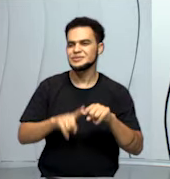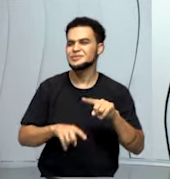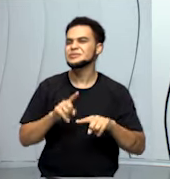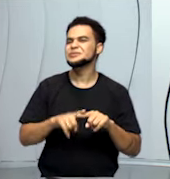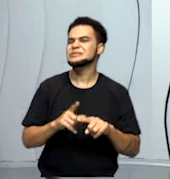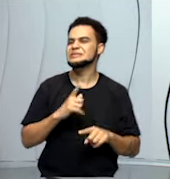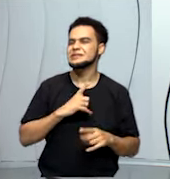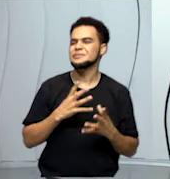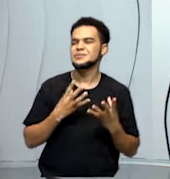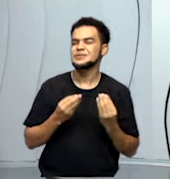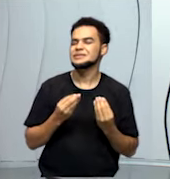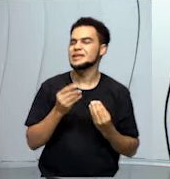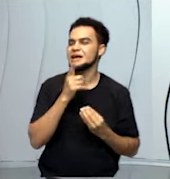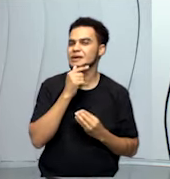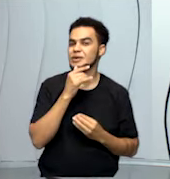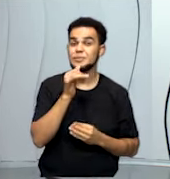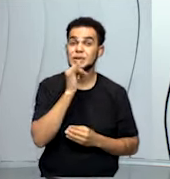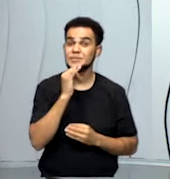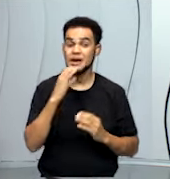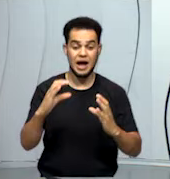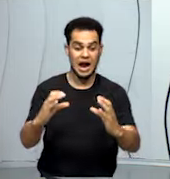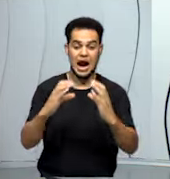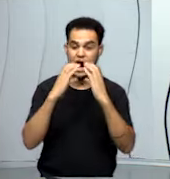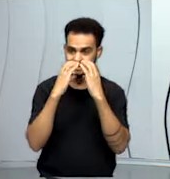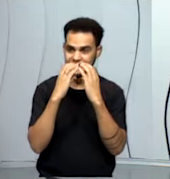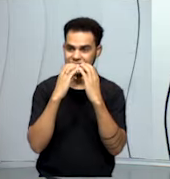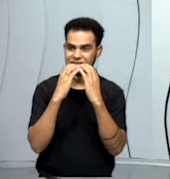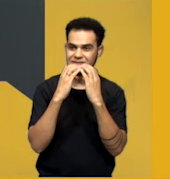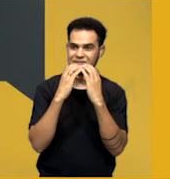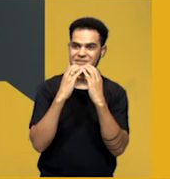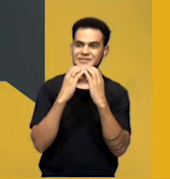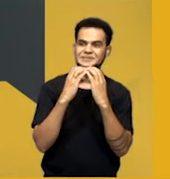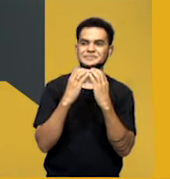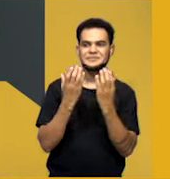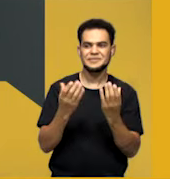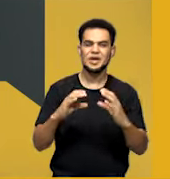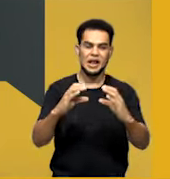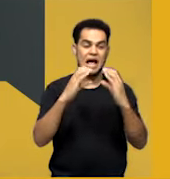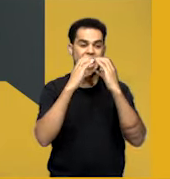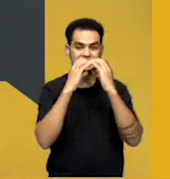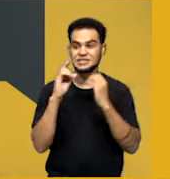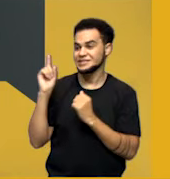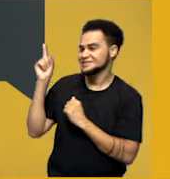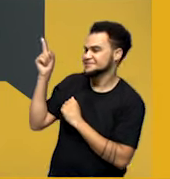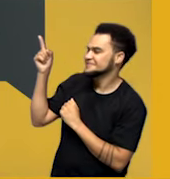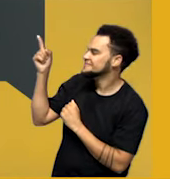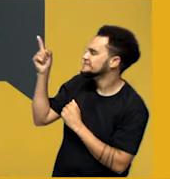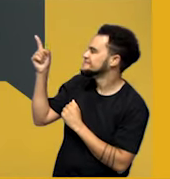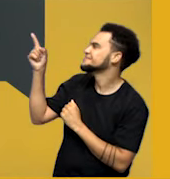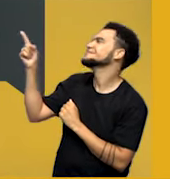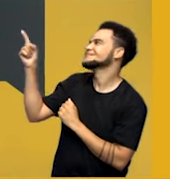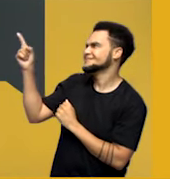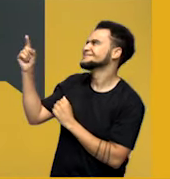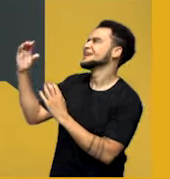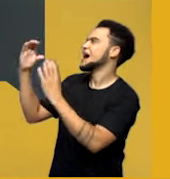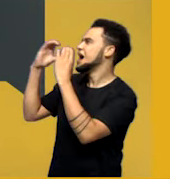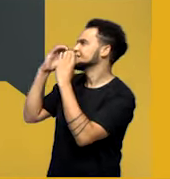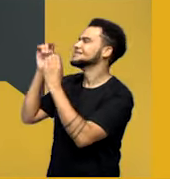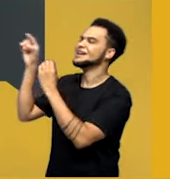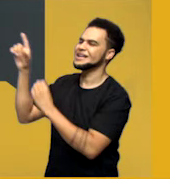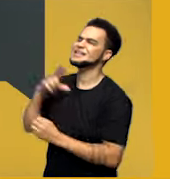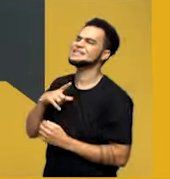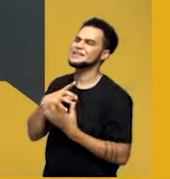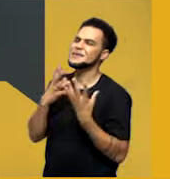envolve muita água, que é o hambúrguer. Aqui eu coloquei o sanduíche inteiro, porque no sanduíche todo vai ser envolvido